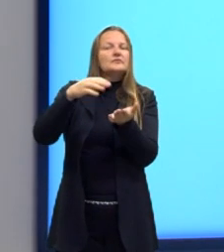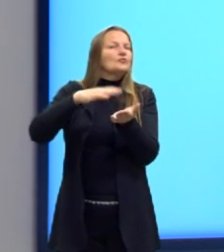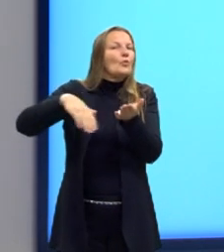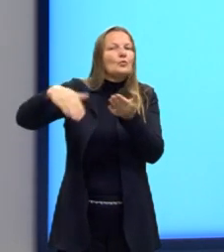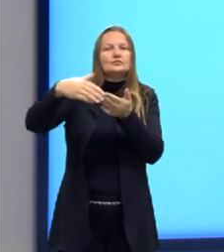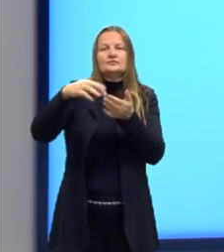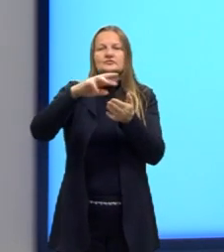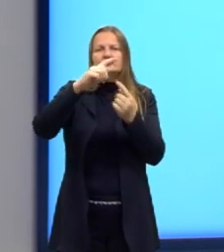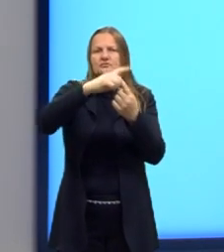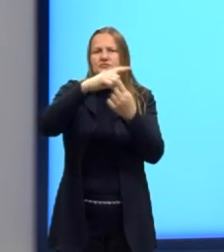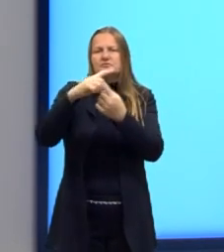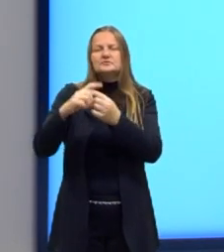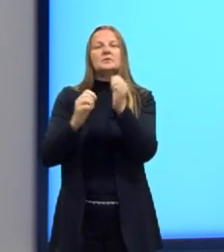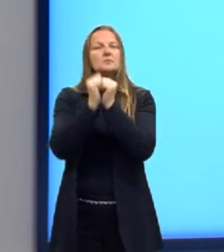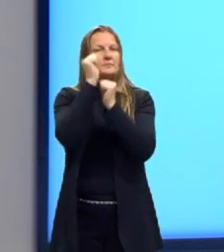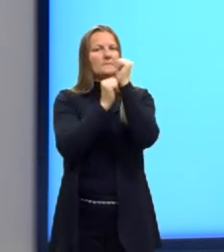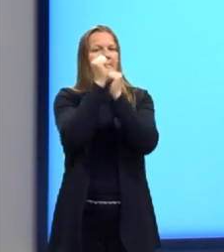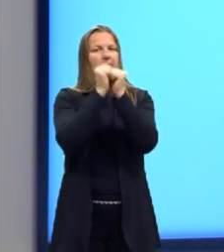então é uma aplicação industrial.